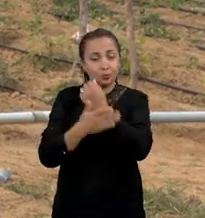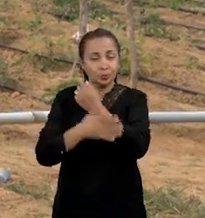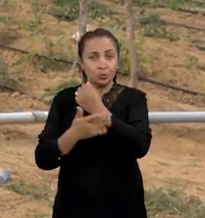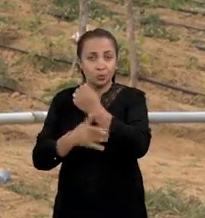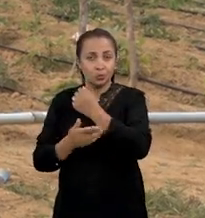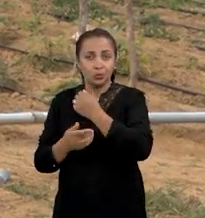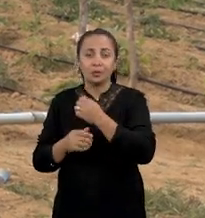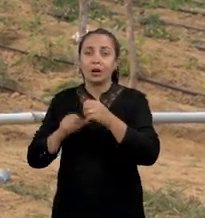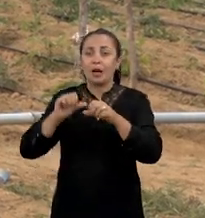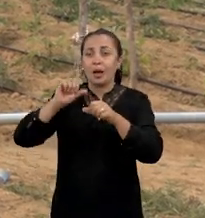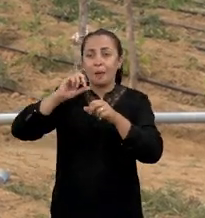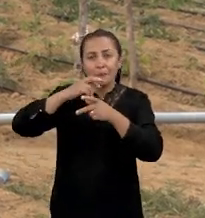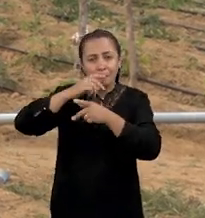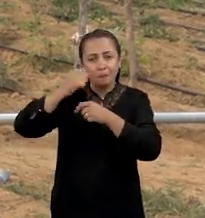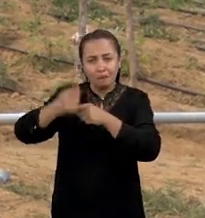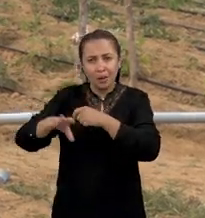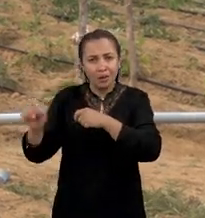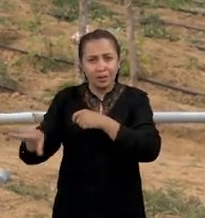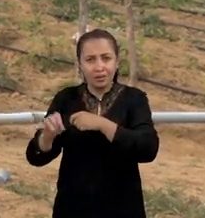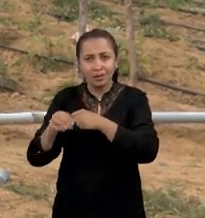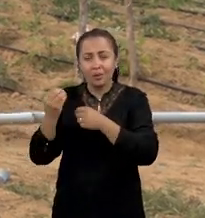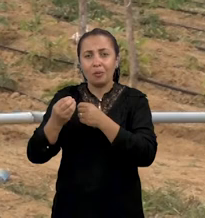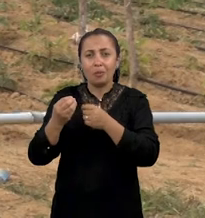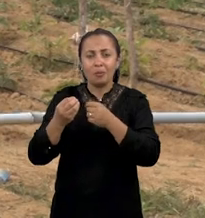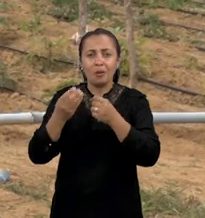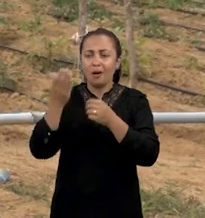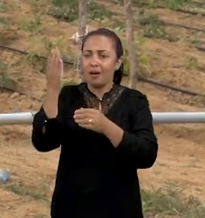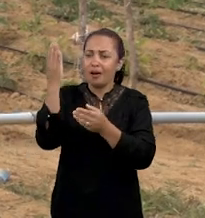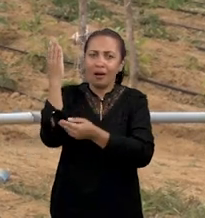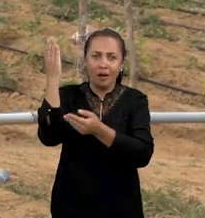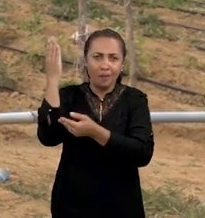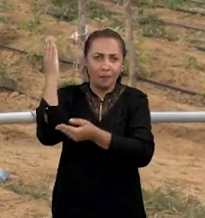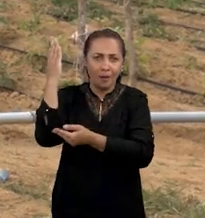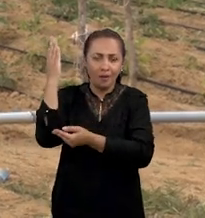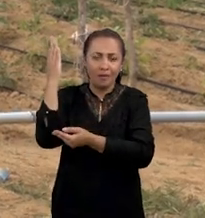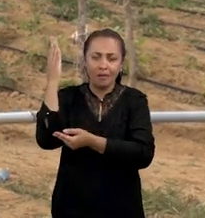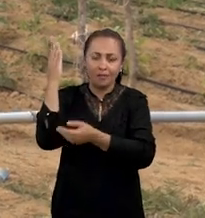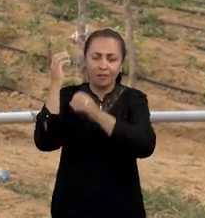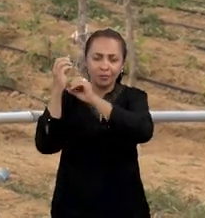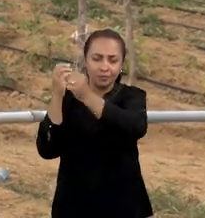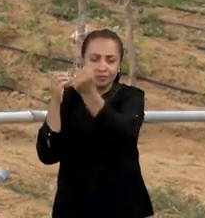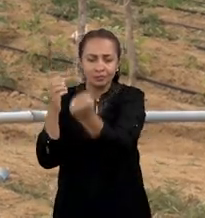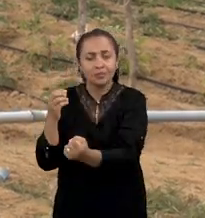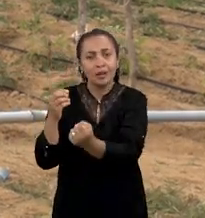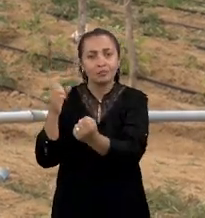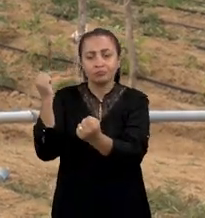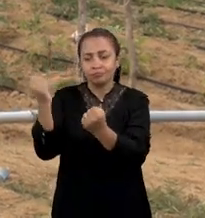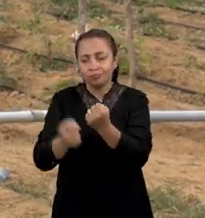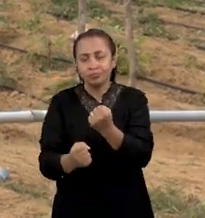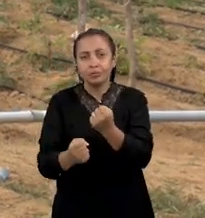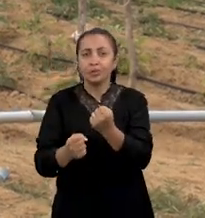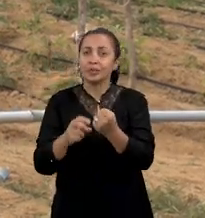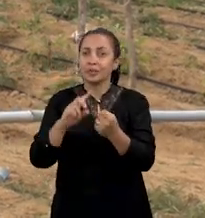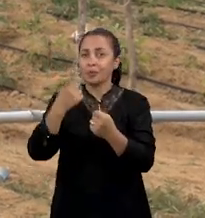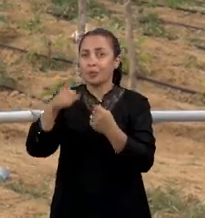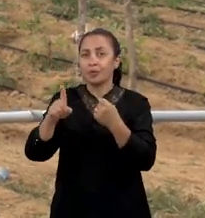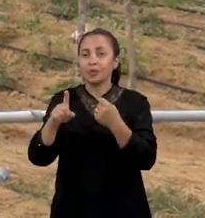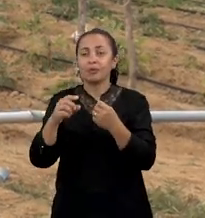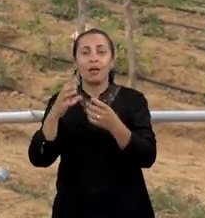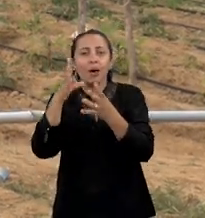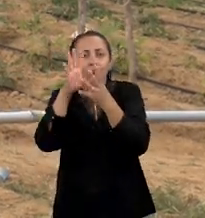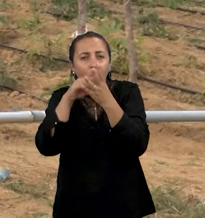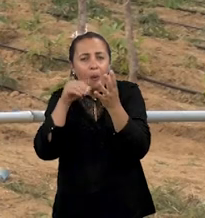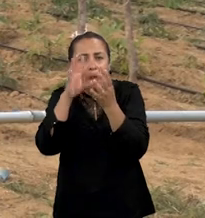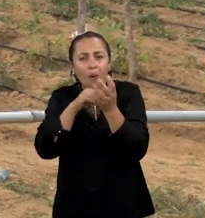por pedaço do caule. Então, quando você corta o caule e planta, aquele indivíduo é um clone do primeiro.